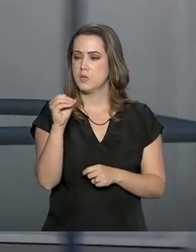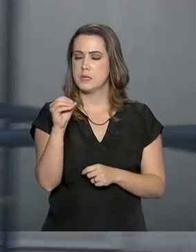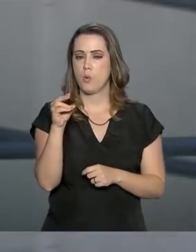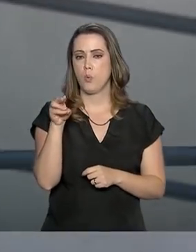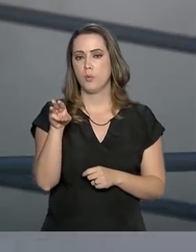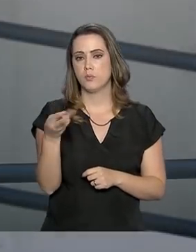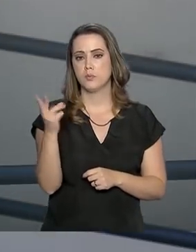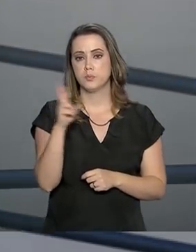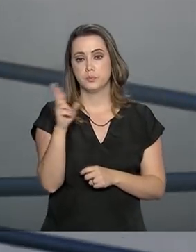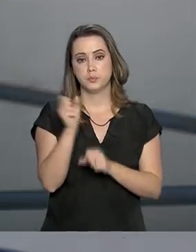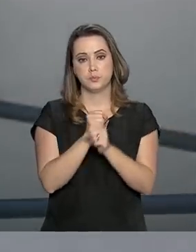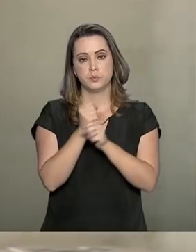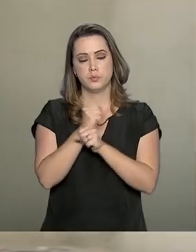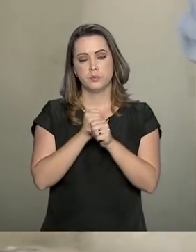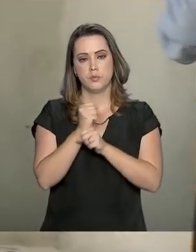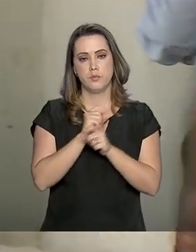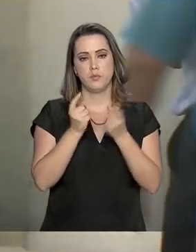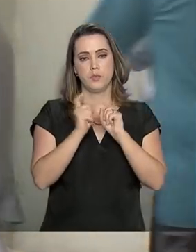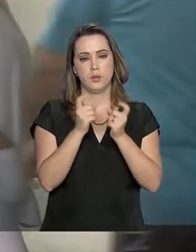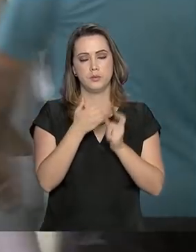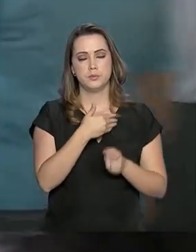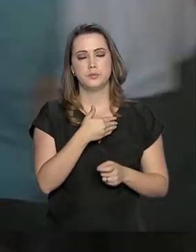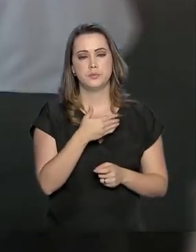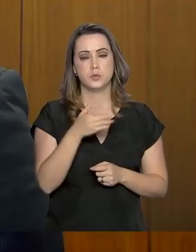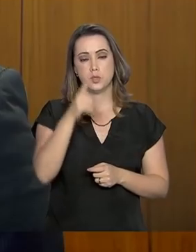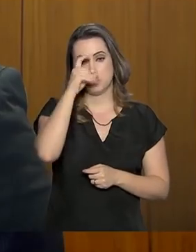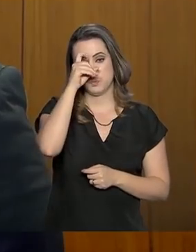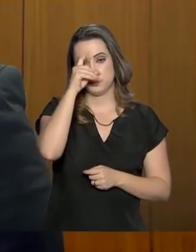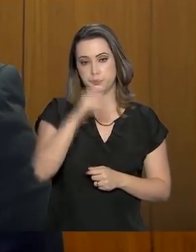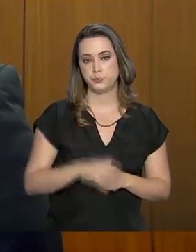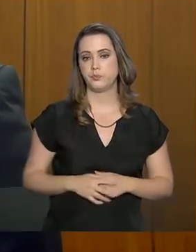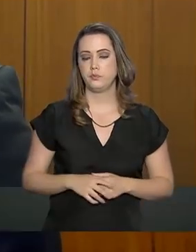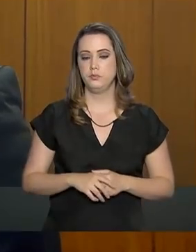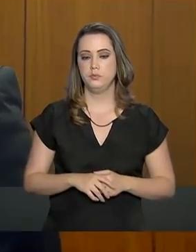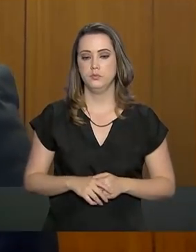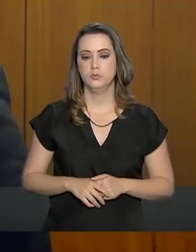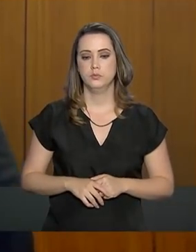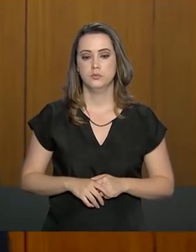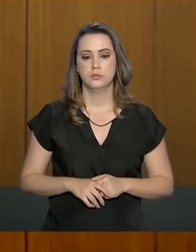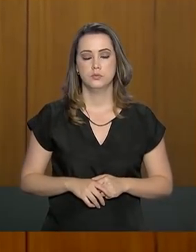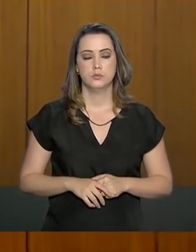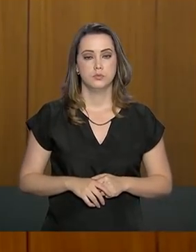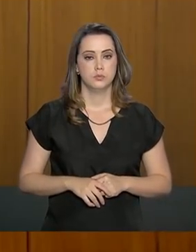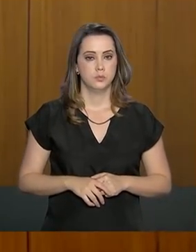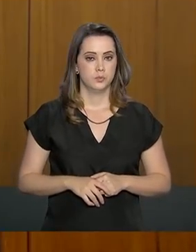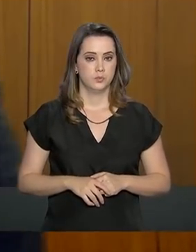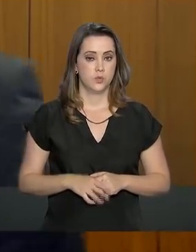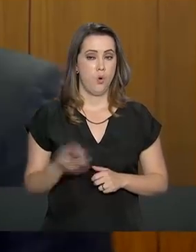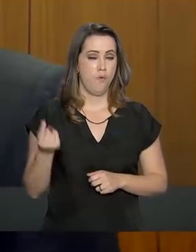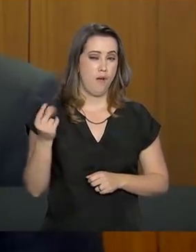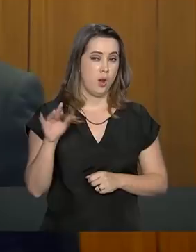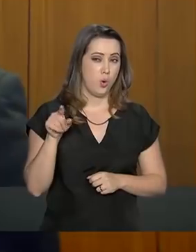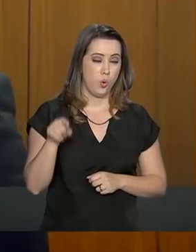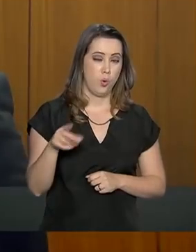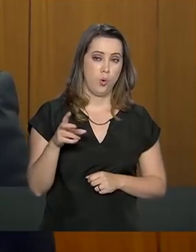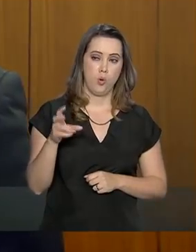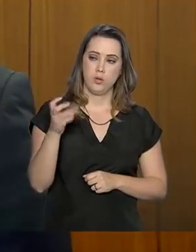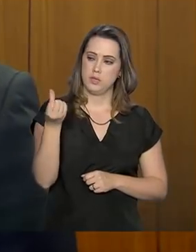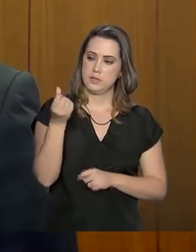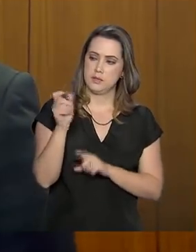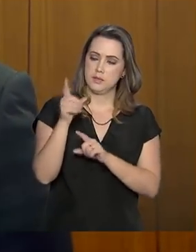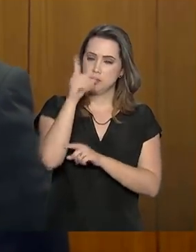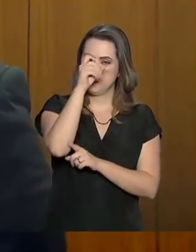milhões ao ano na gestão dos hospitais. O custo desses seis hospitais é de R$ 500 milhões